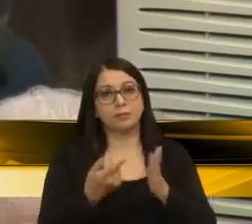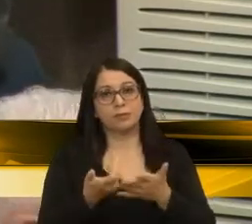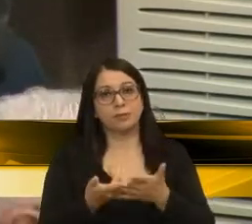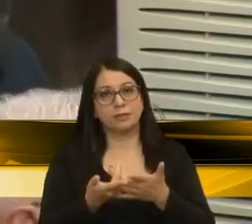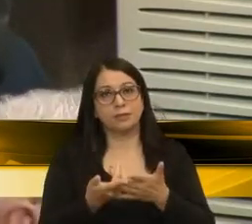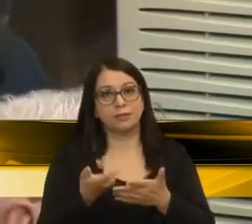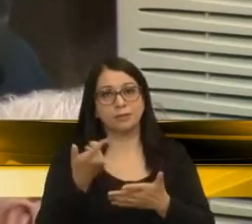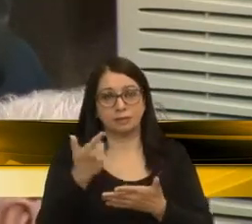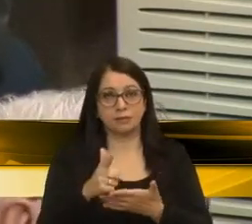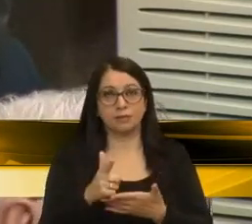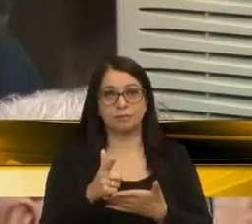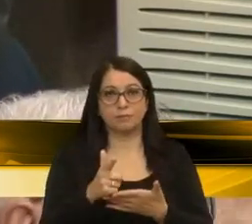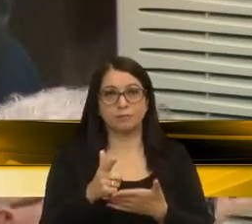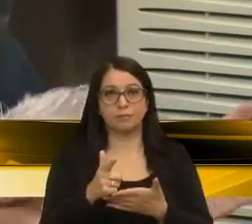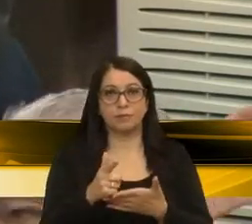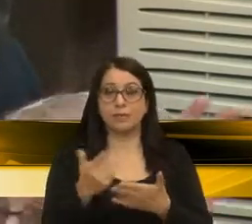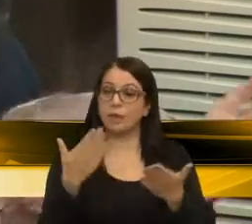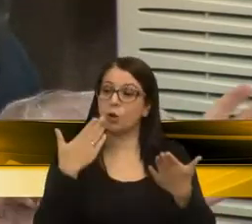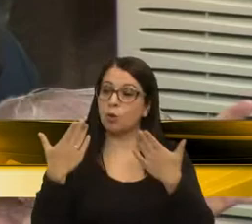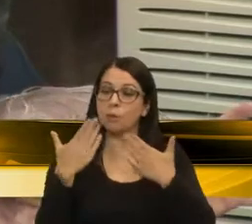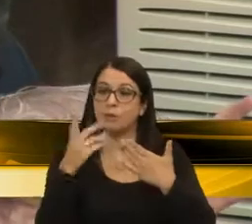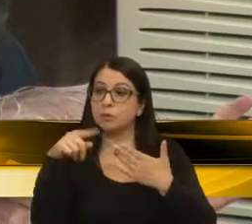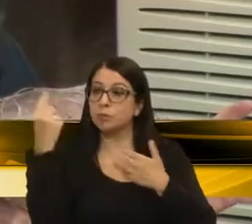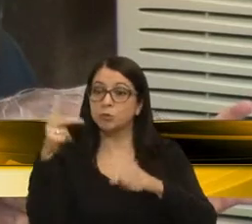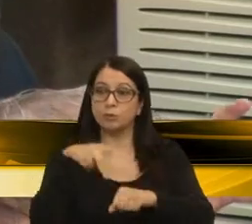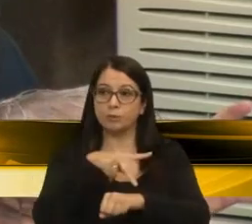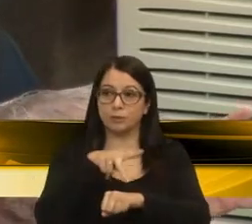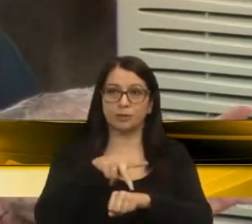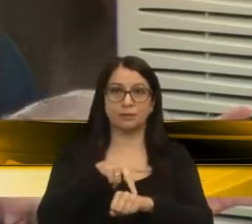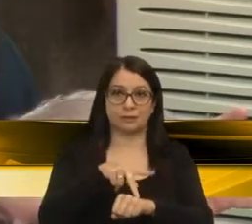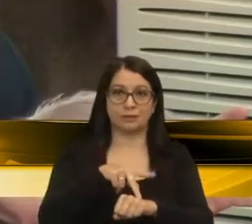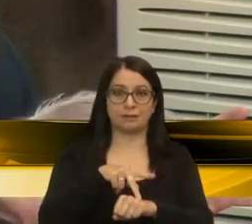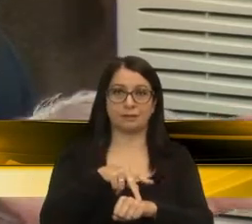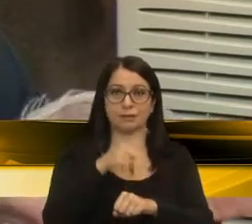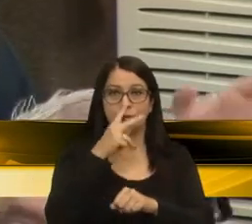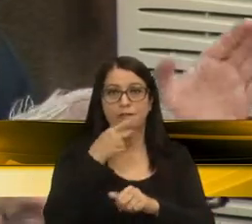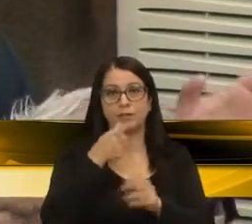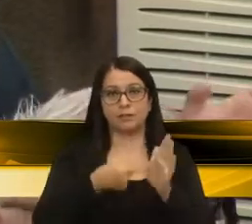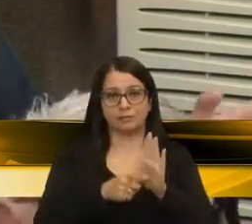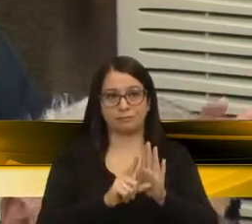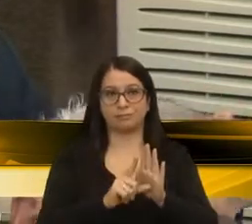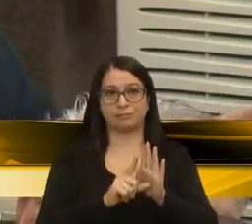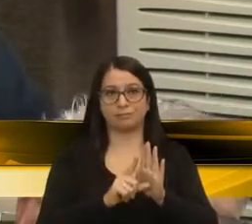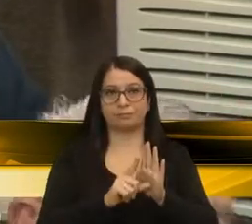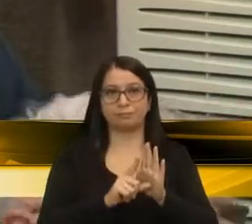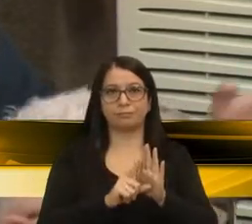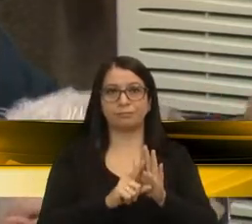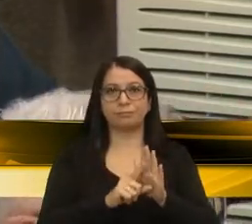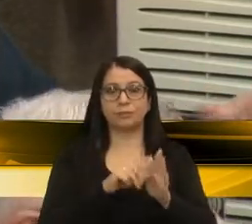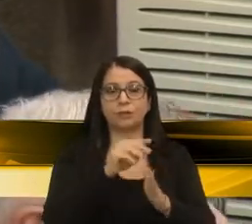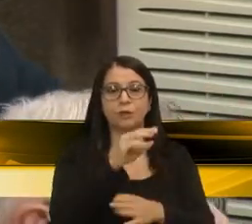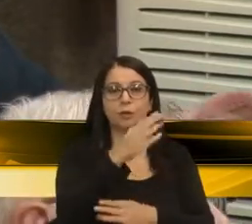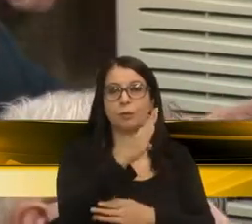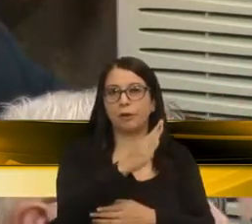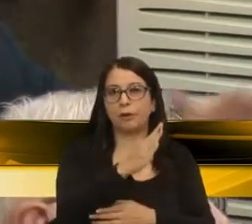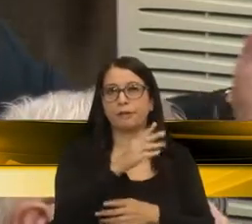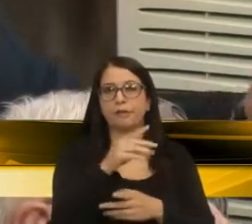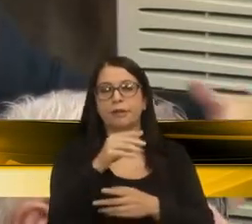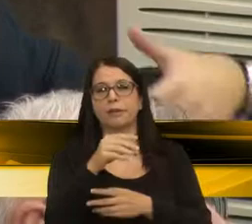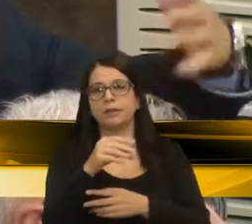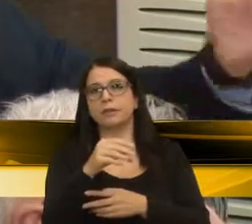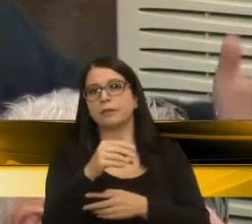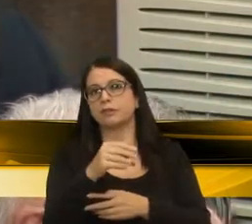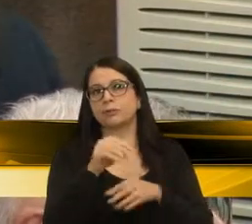trazer para a gente essa comparação de outros países, como ele disse antes, extremos, como a Bolívia, Austrália, o